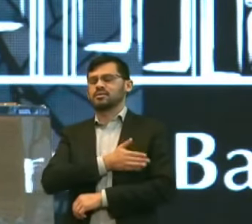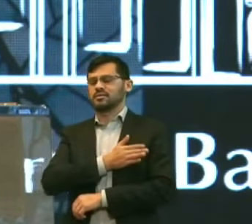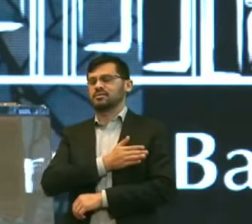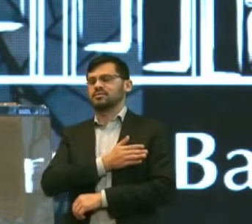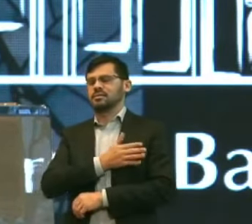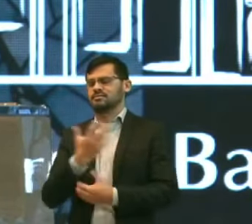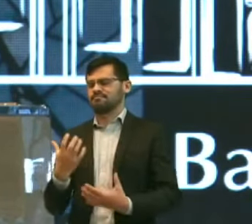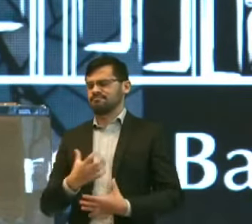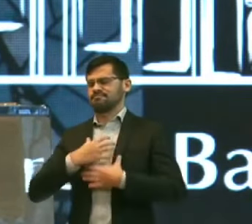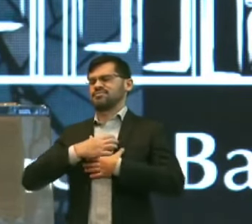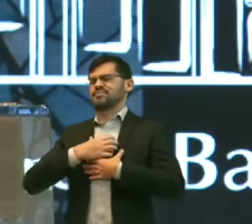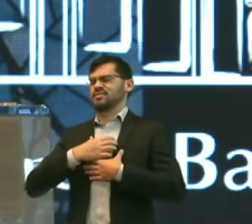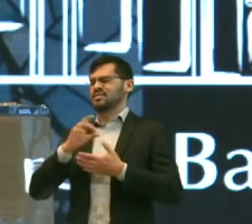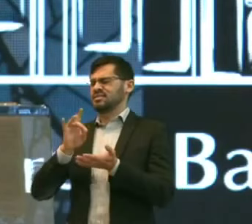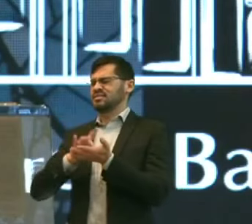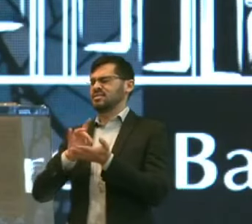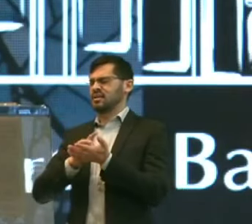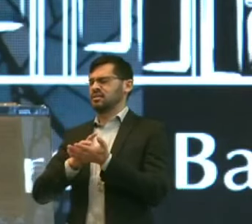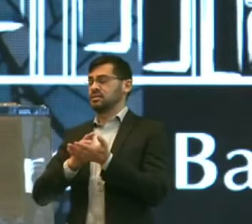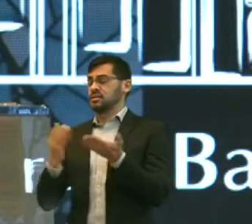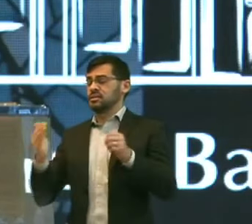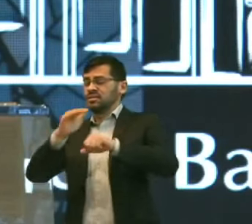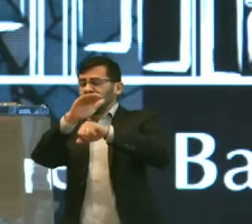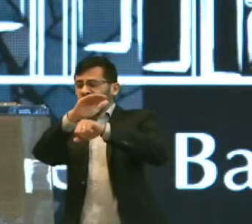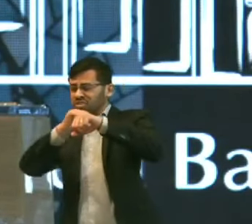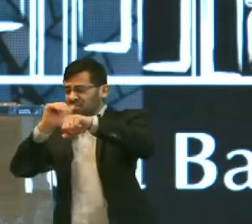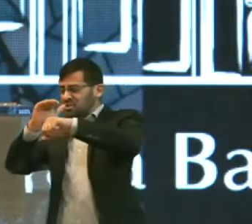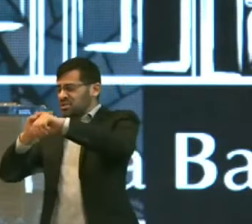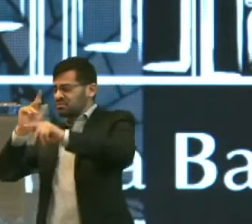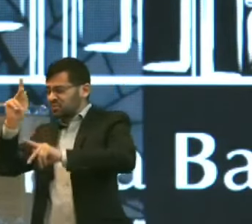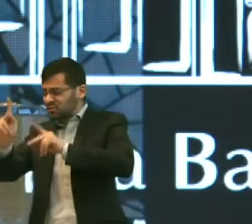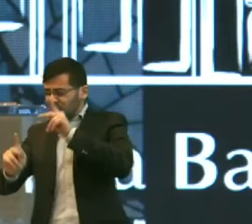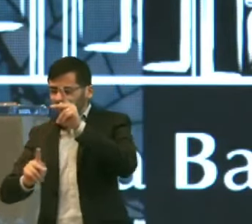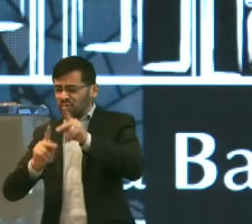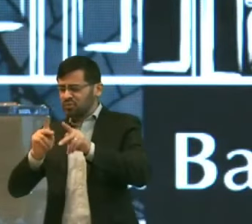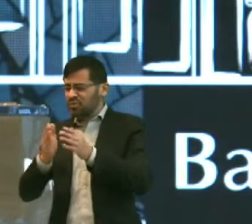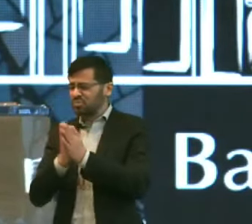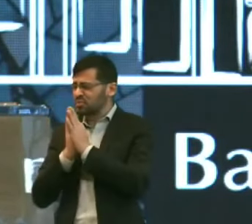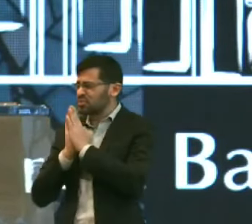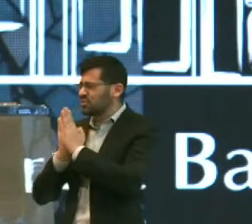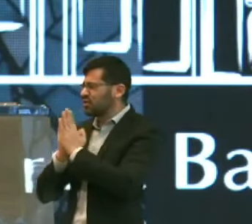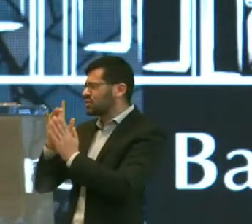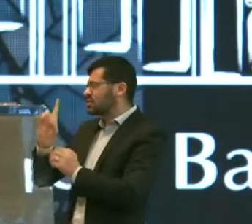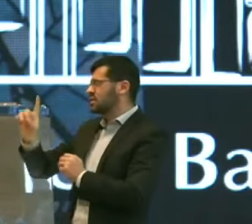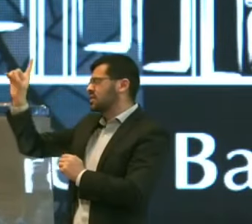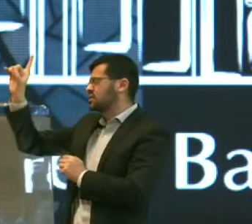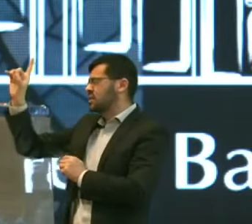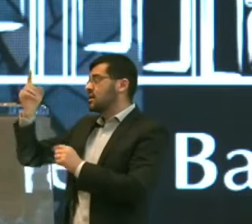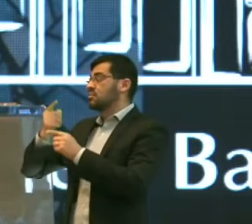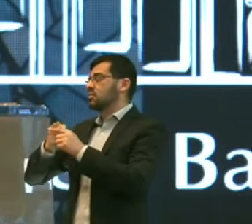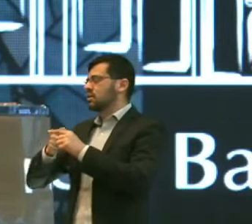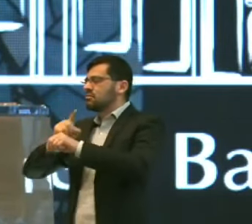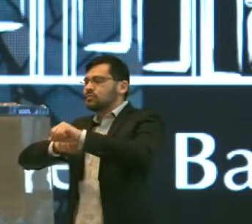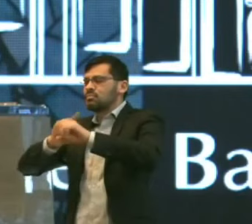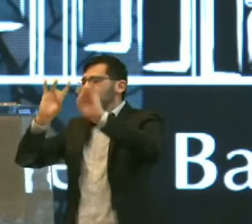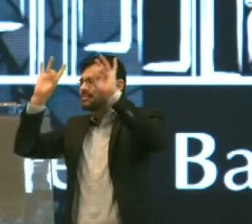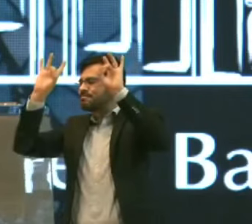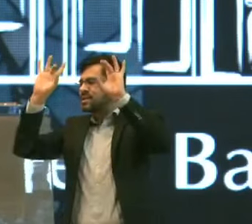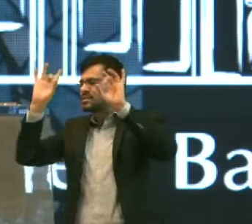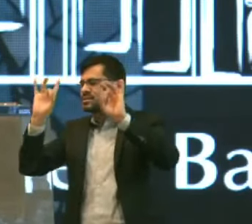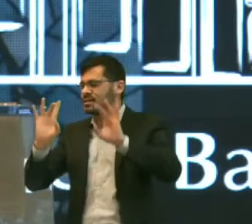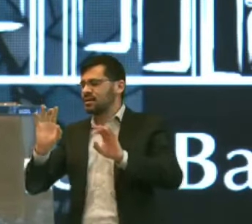despertar Desperta a tua igreja Senhor Desperta a tua igreja Desperta Porque esse é um tempo Tão especial